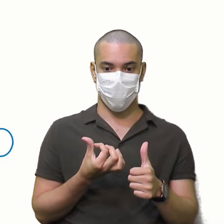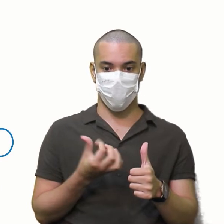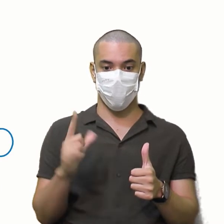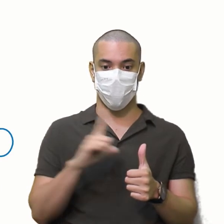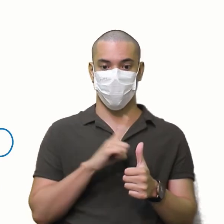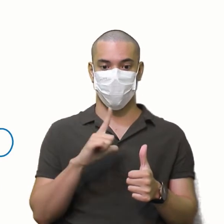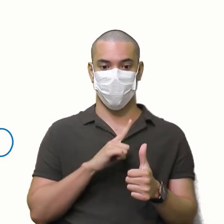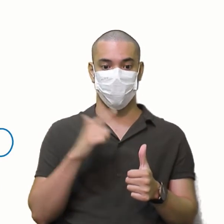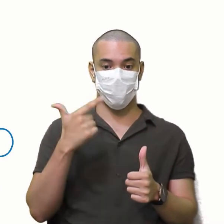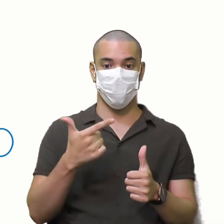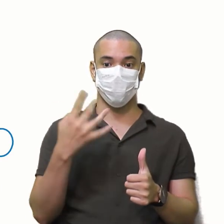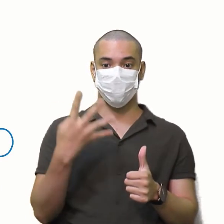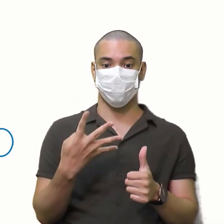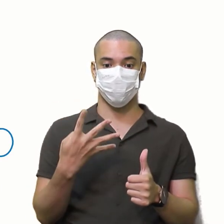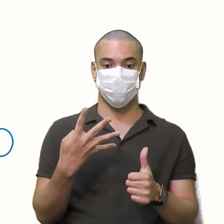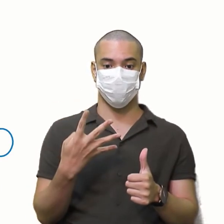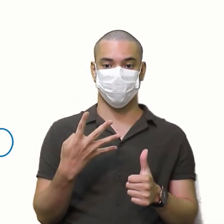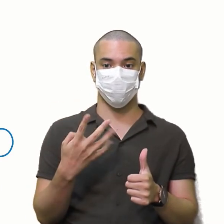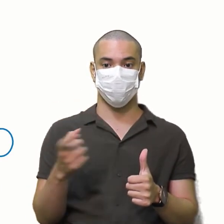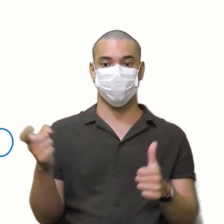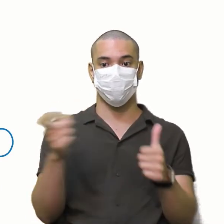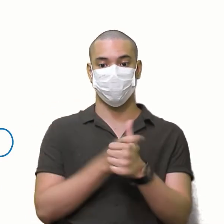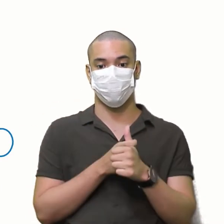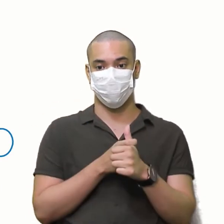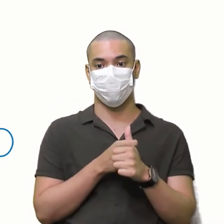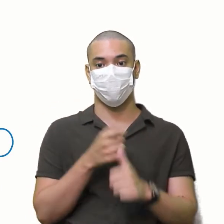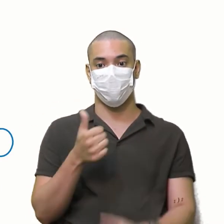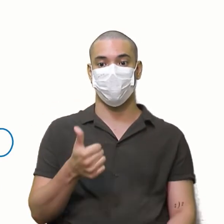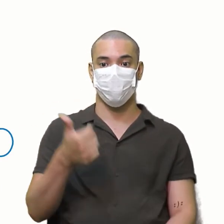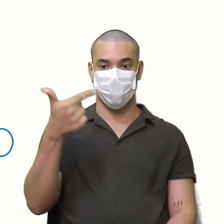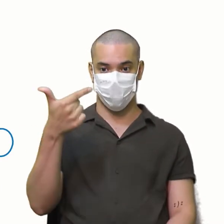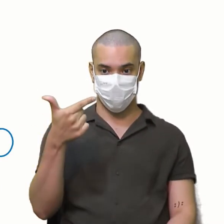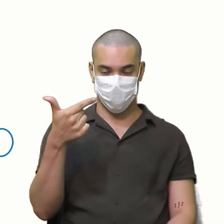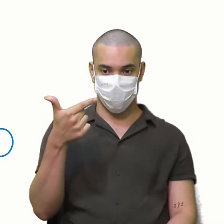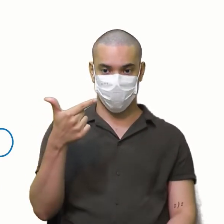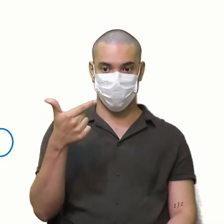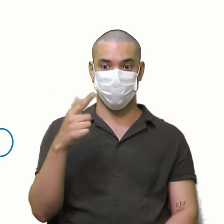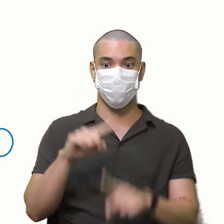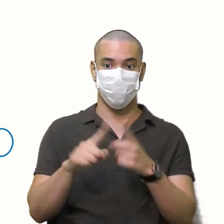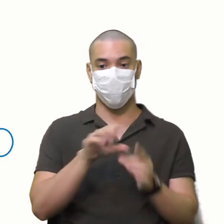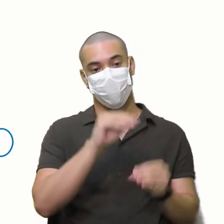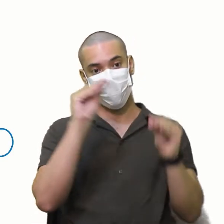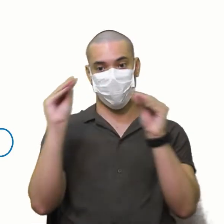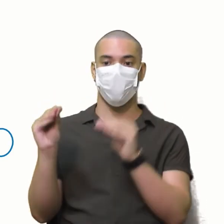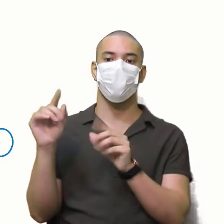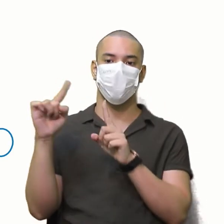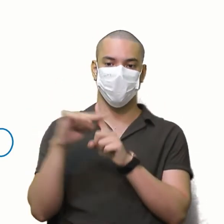24 Fico devendo 12 12 Mas passa pro outro membro positivo